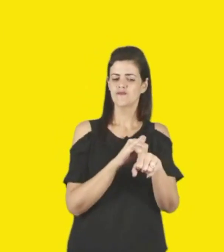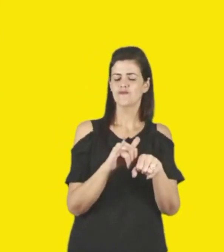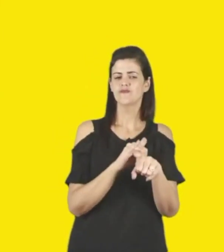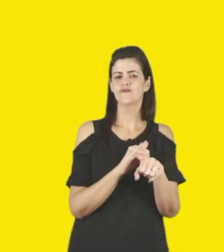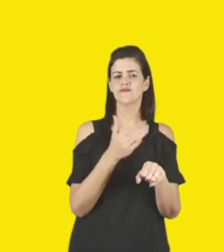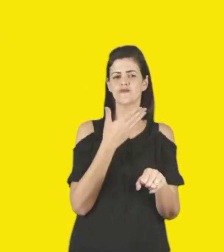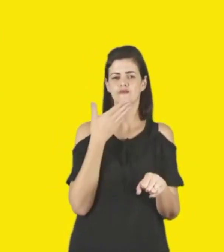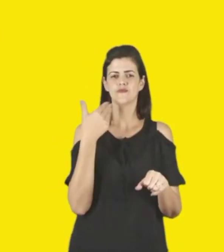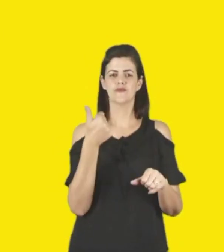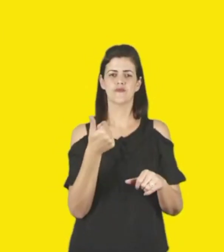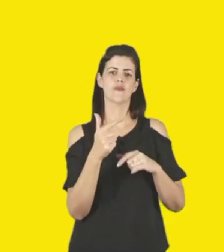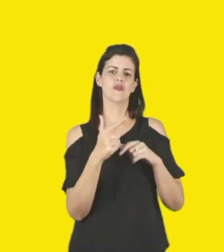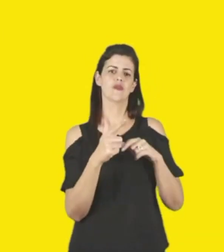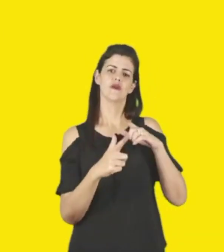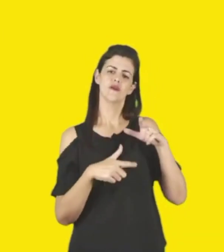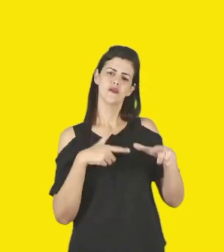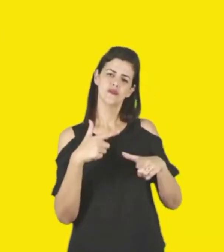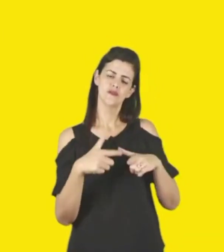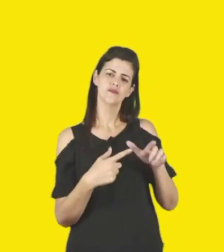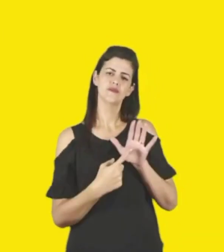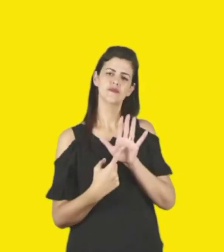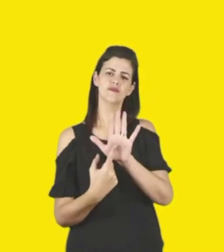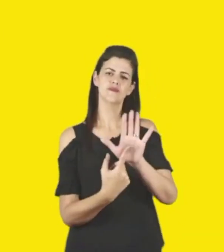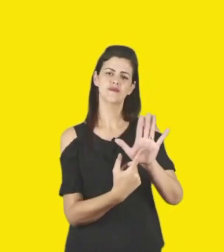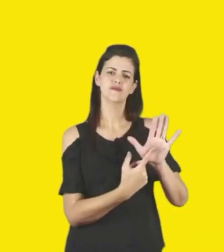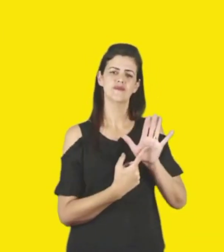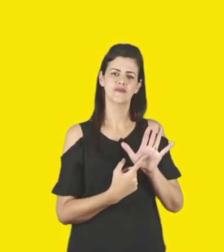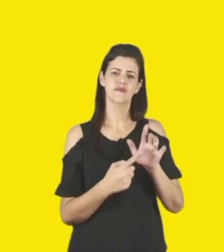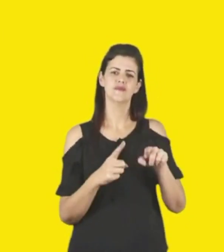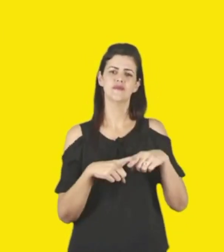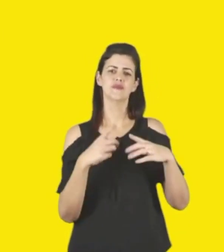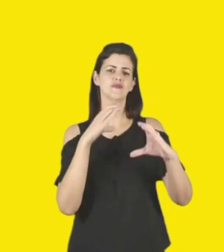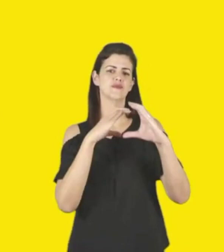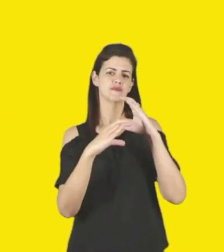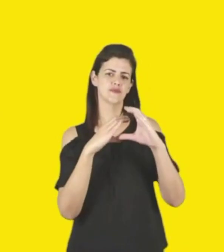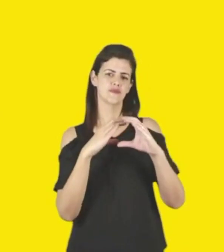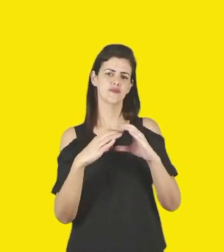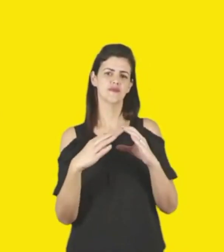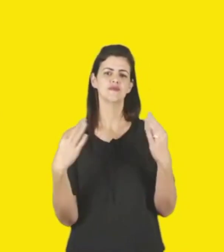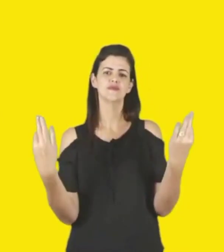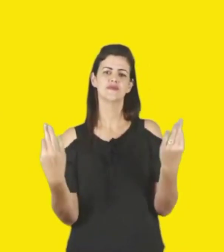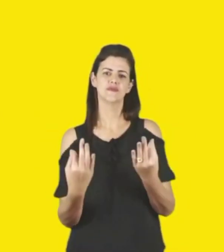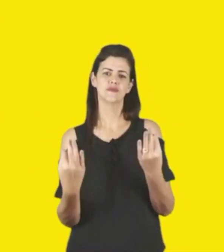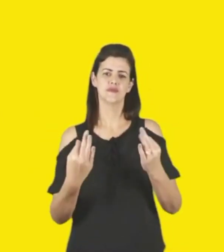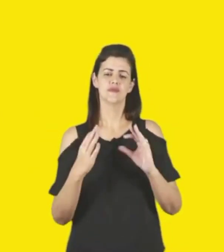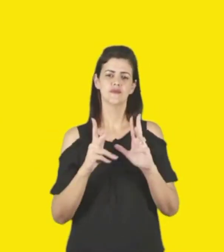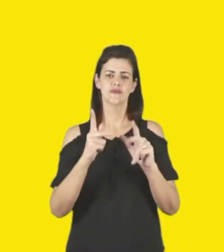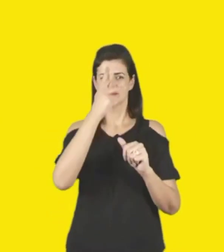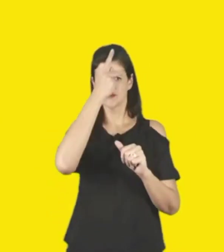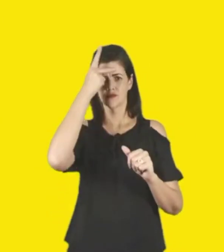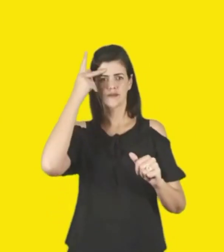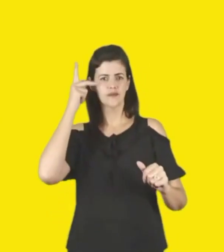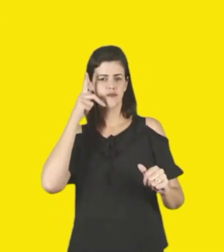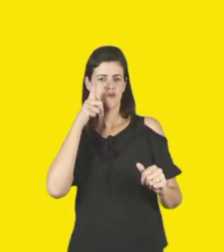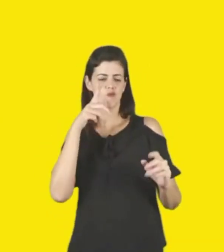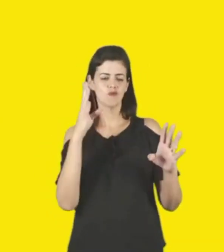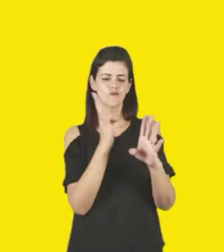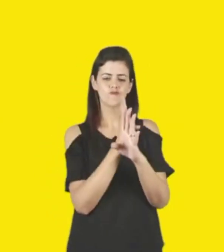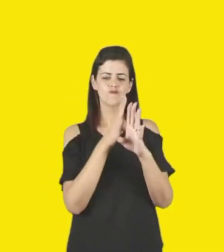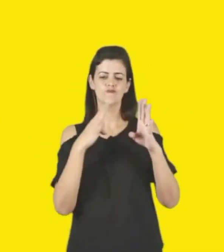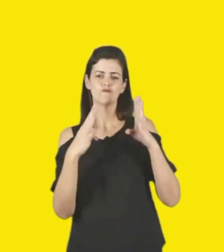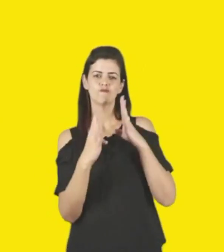não somente a estrutura seja adequada, mas para que a comunicação seja feita com o público de cada cidade, para que eles possam